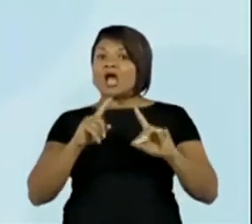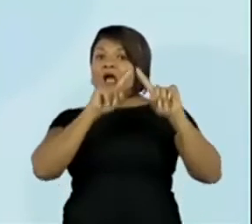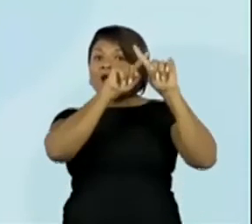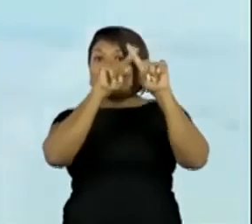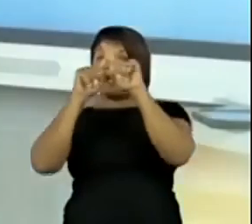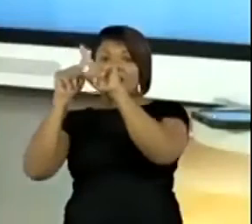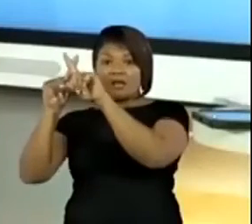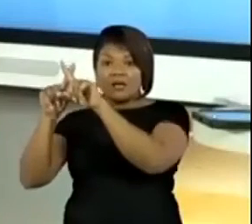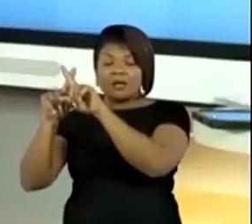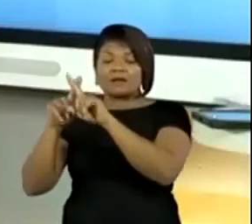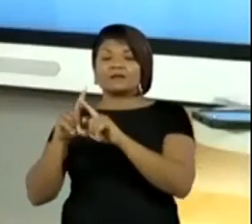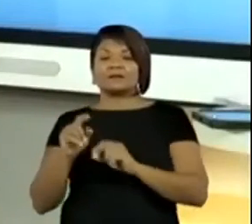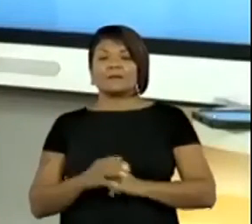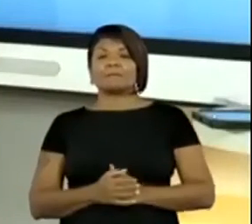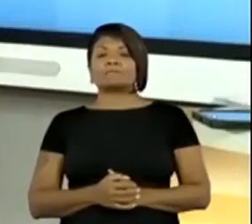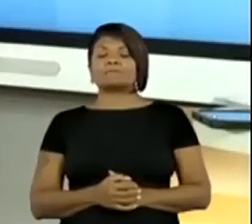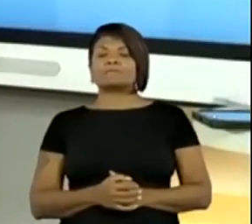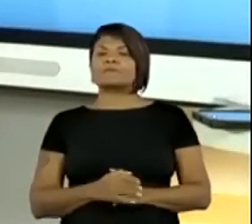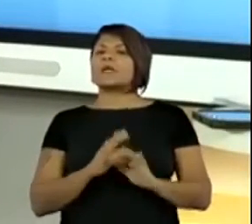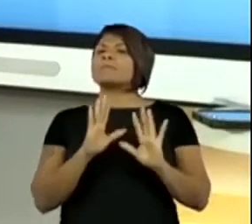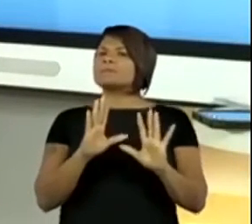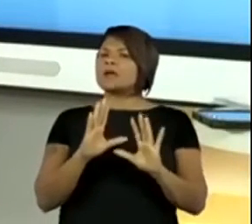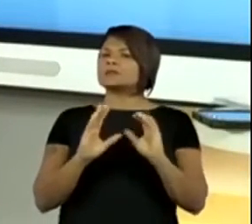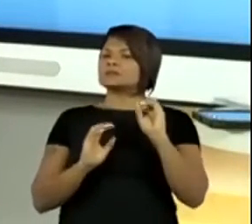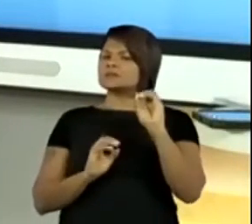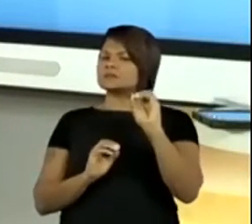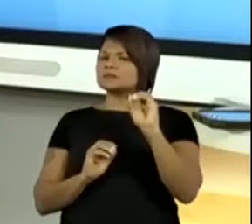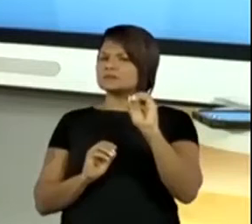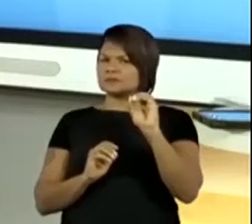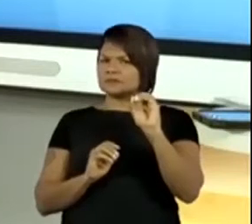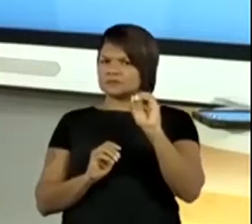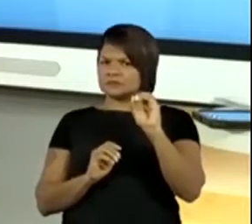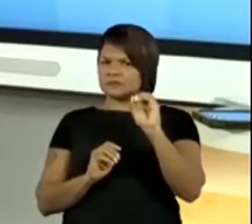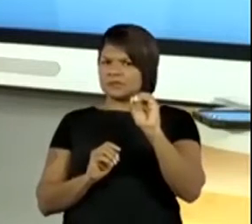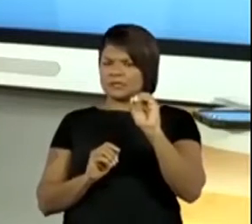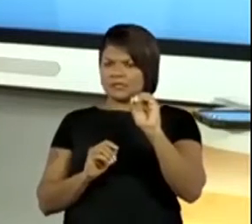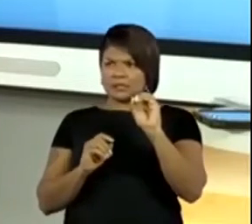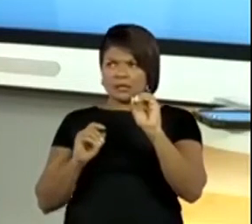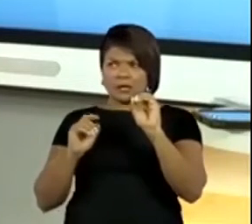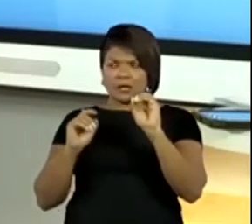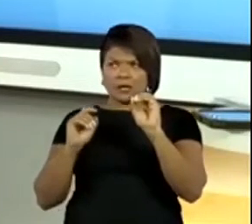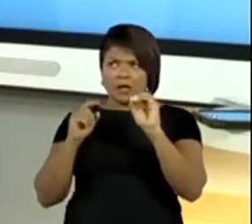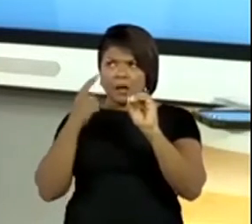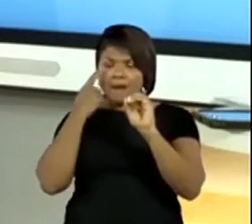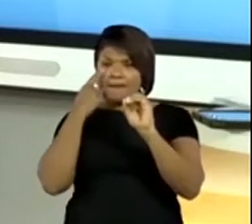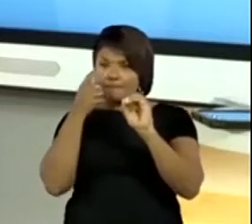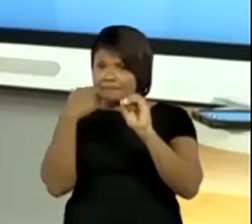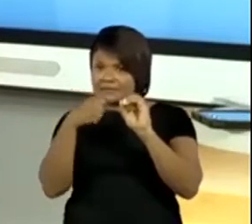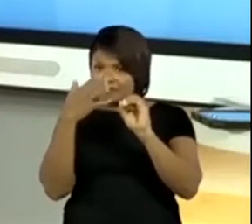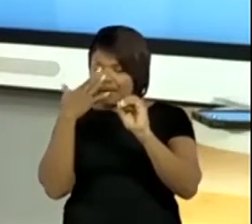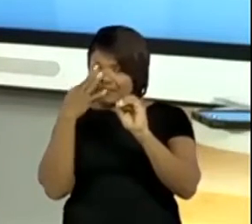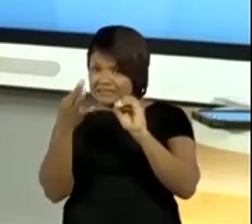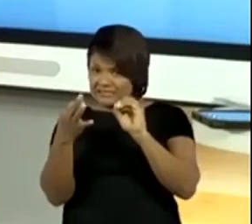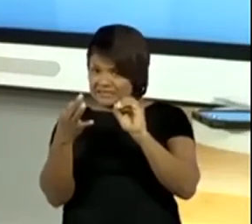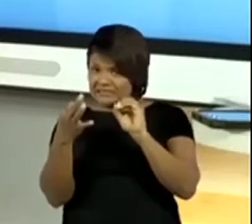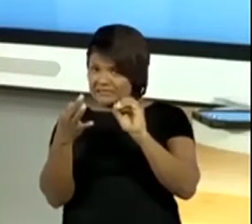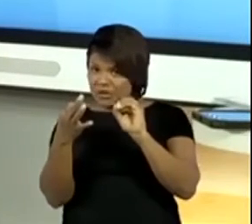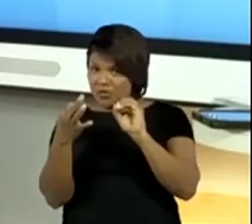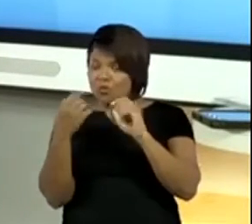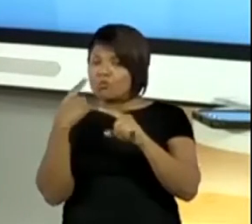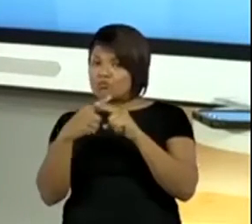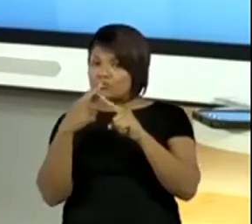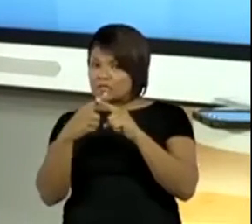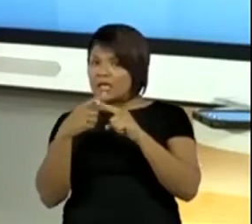olha só. A bolinha, o azul, vai deixar eu fazer o jogo? Porque eu monto a velha,